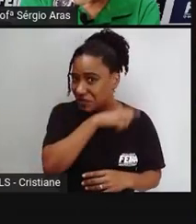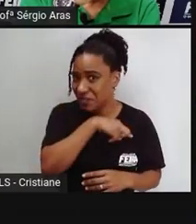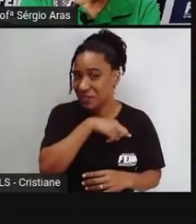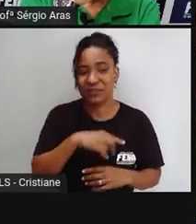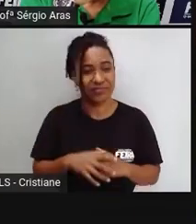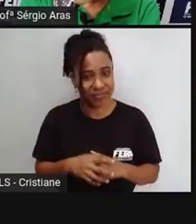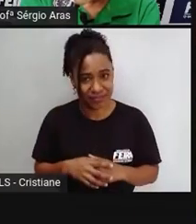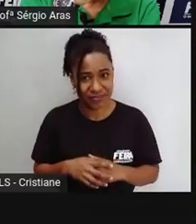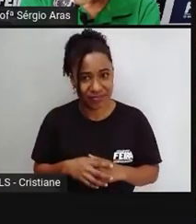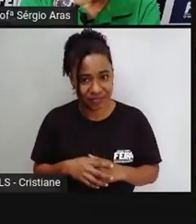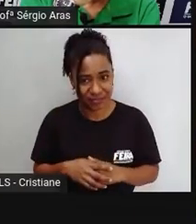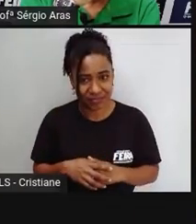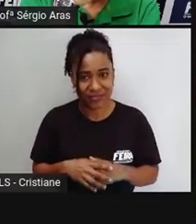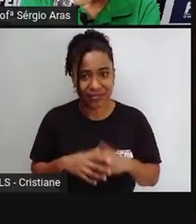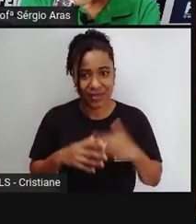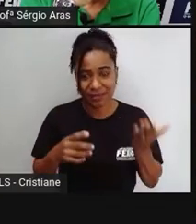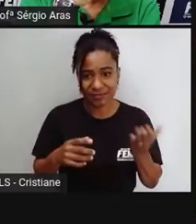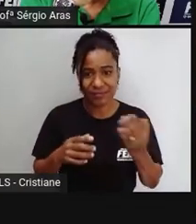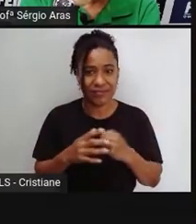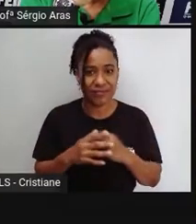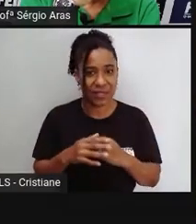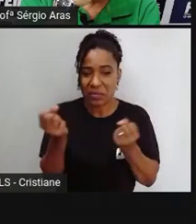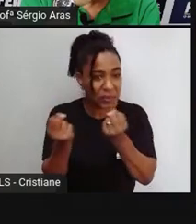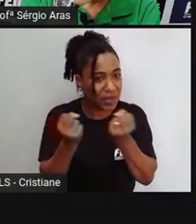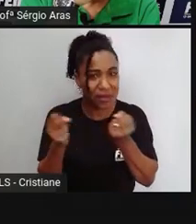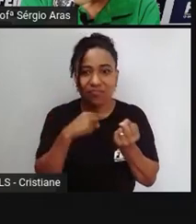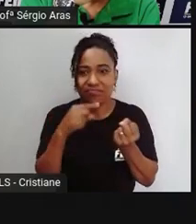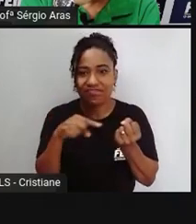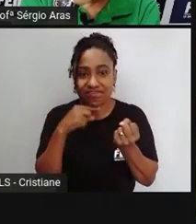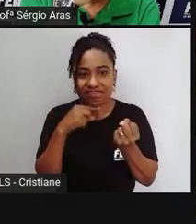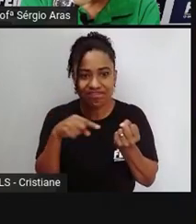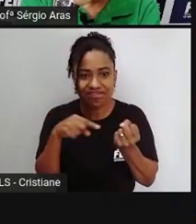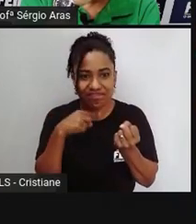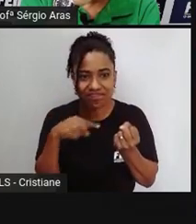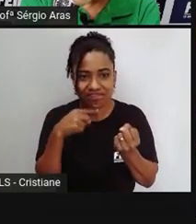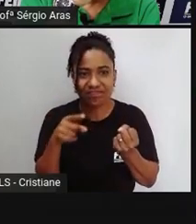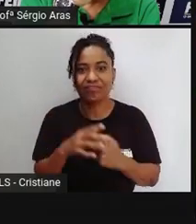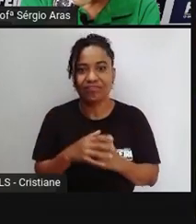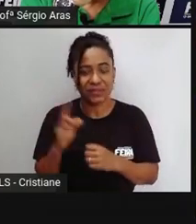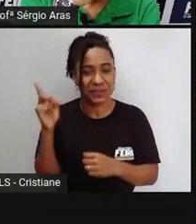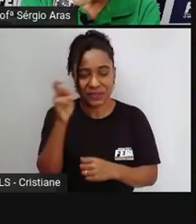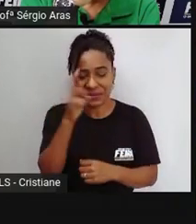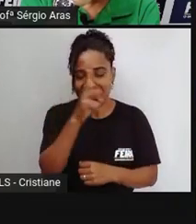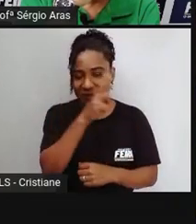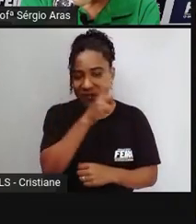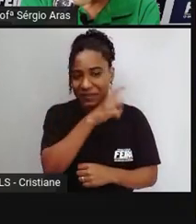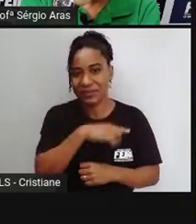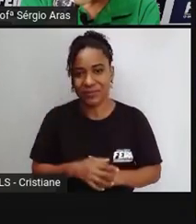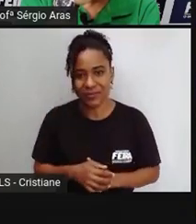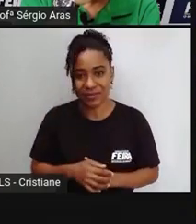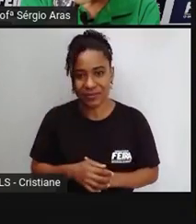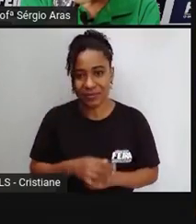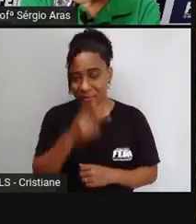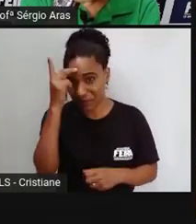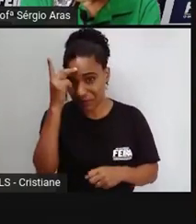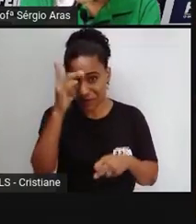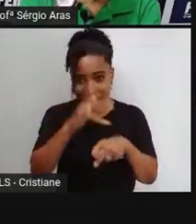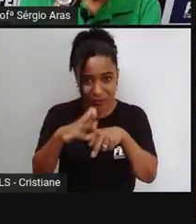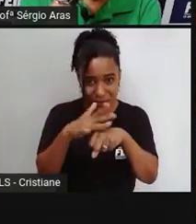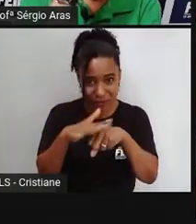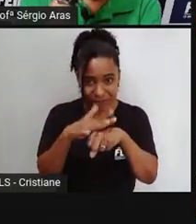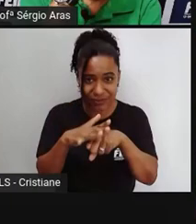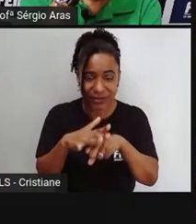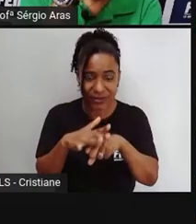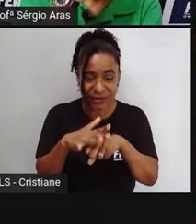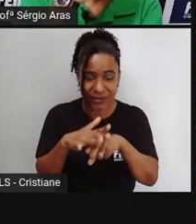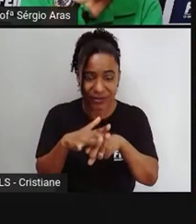só sai também de carro não tem condição nenhum encheu de água aqui a tá no instante na mão de Deus aqui meu irmão se alguém fica doente você falou que tem um idoso na sua